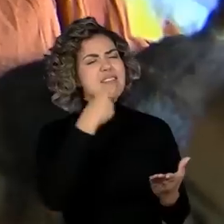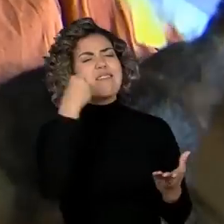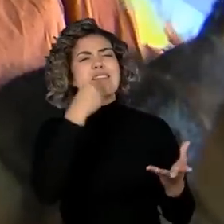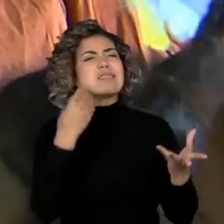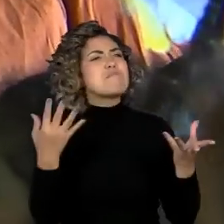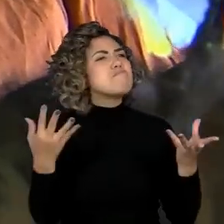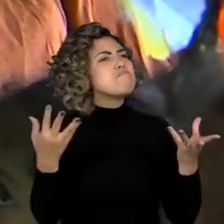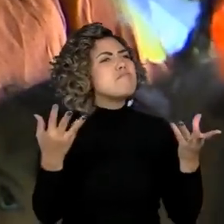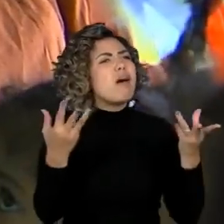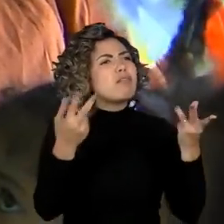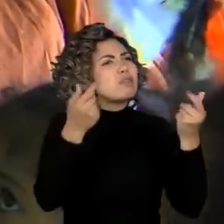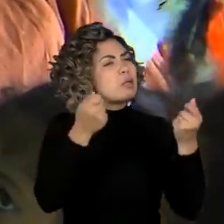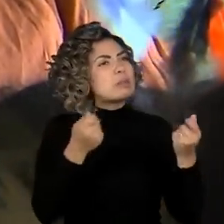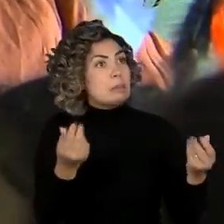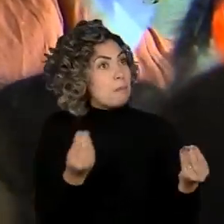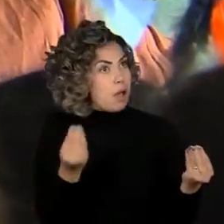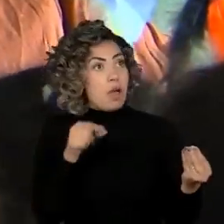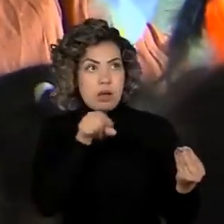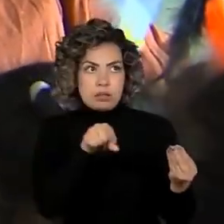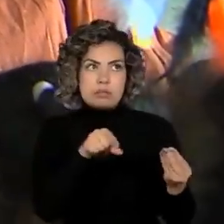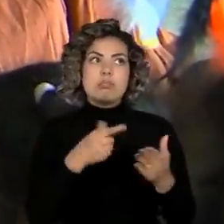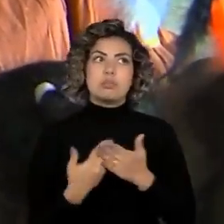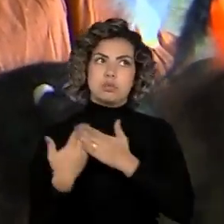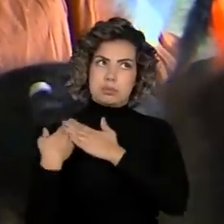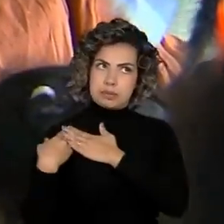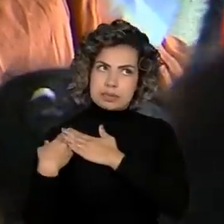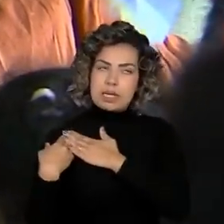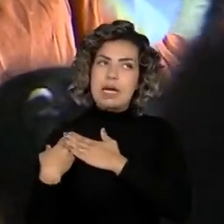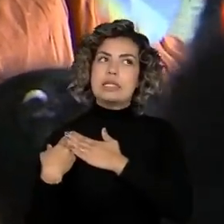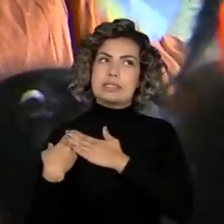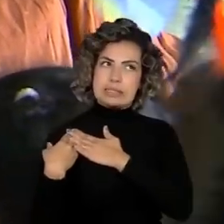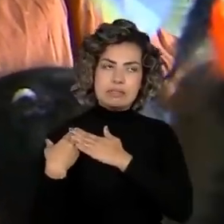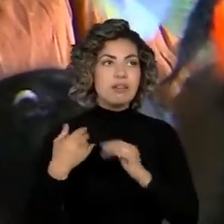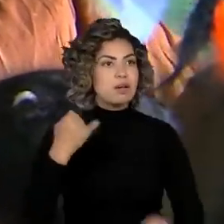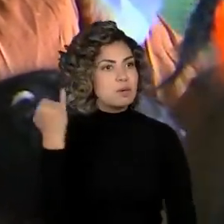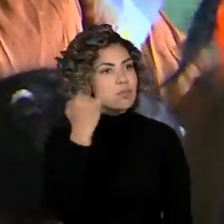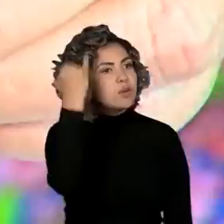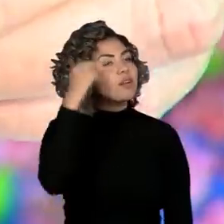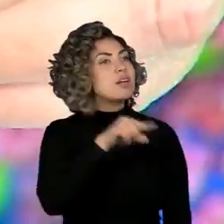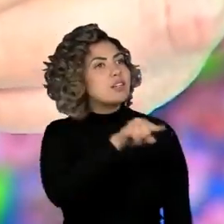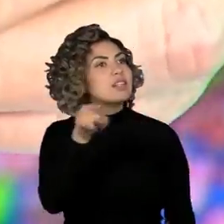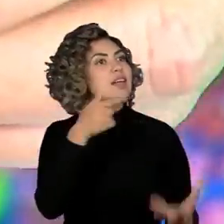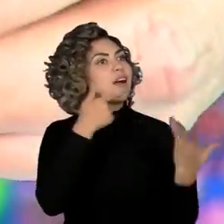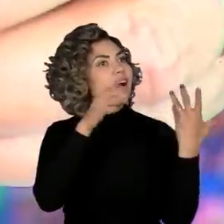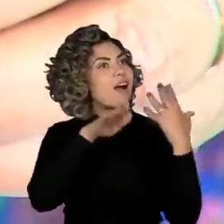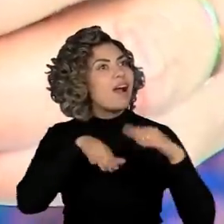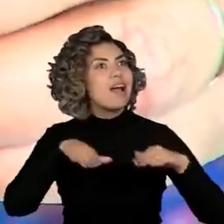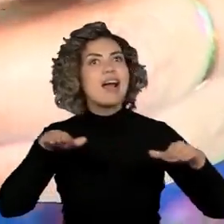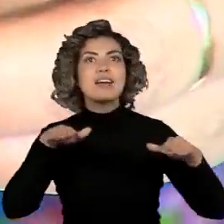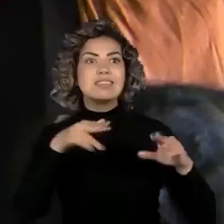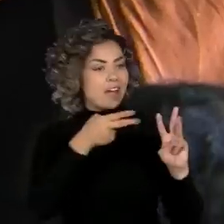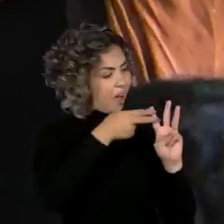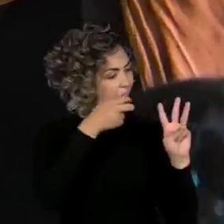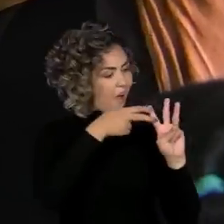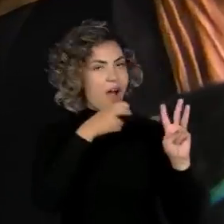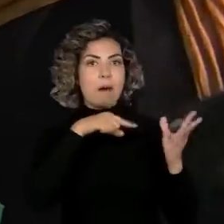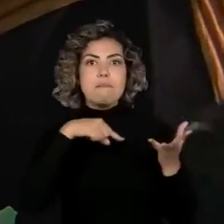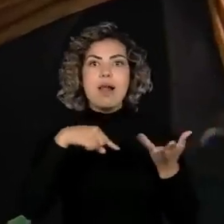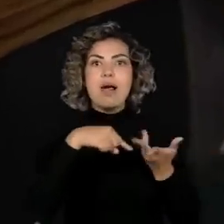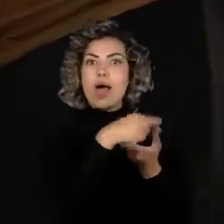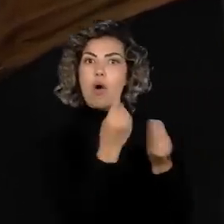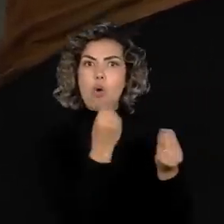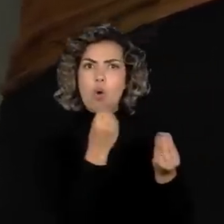porque é a nossa responsabilidade dar a essas crianças a conhecer a cultura indígena, os povos